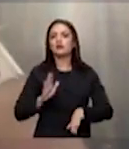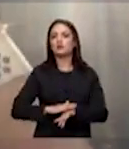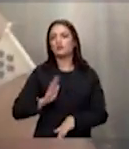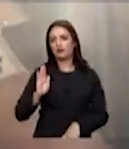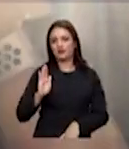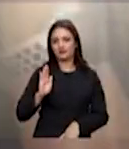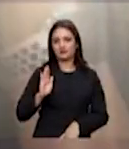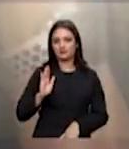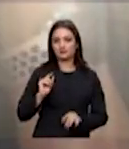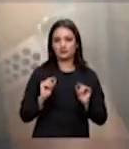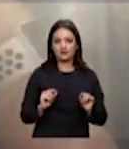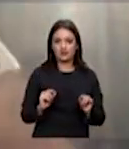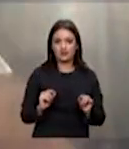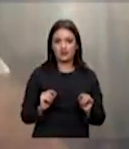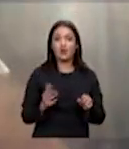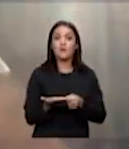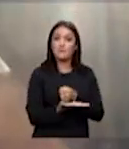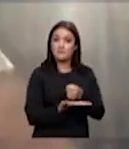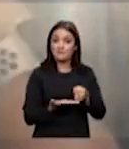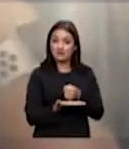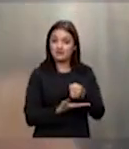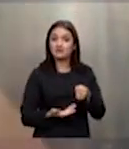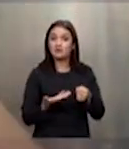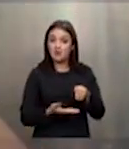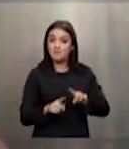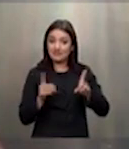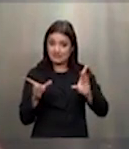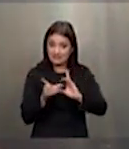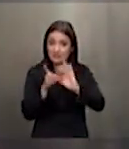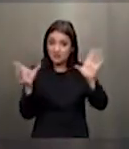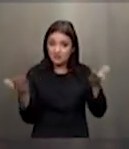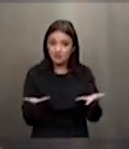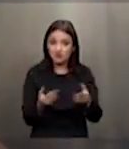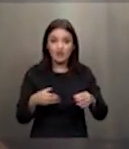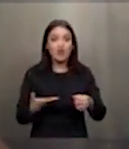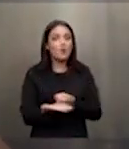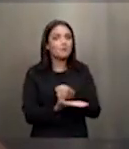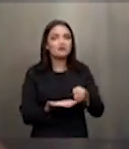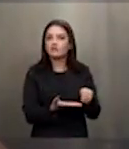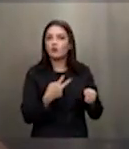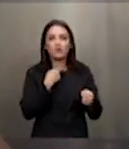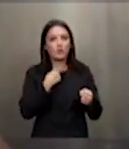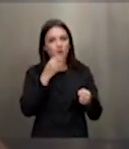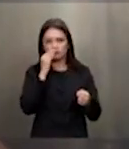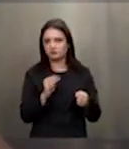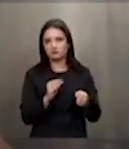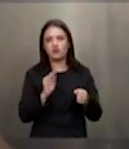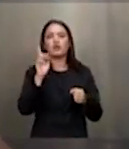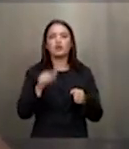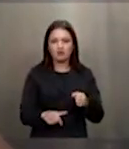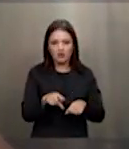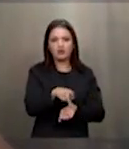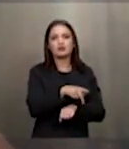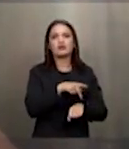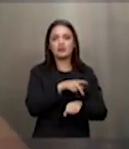e um princípio que é considerado nas democracias modernas como irrenunciável nas políticas mais avançadas